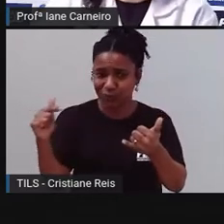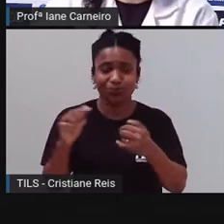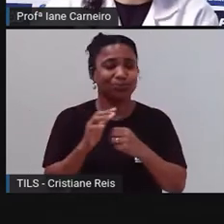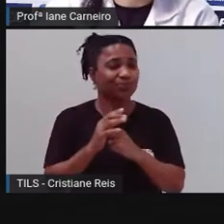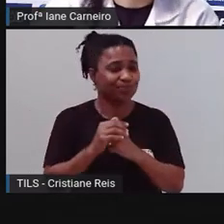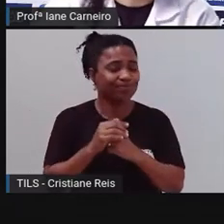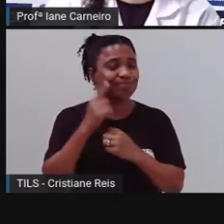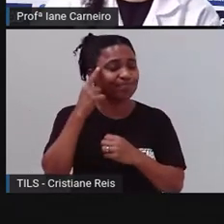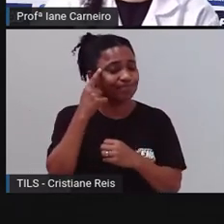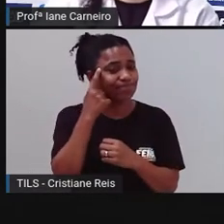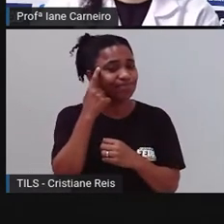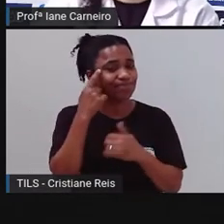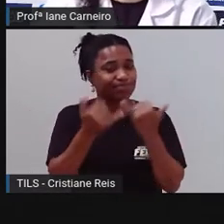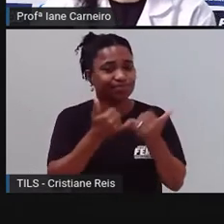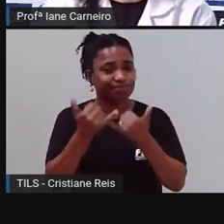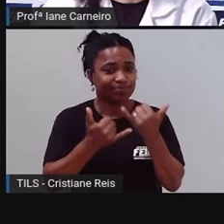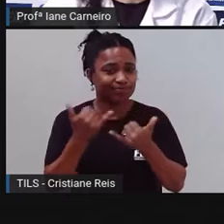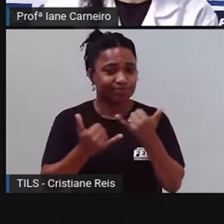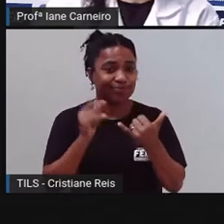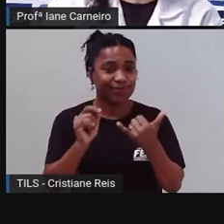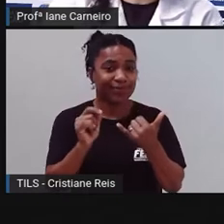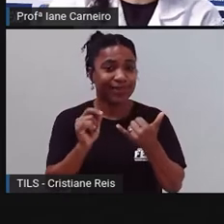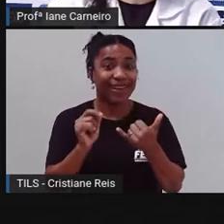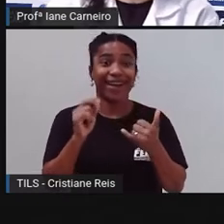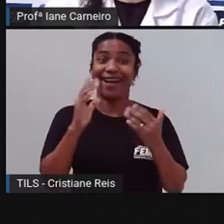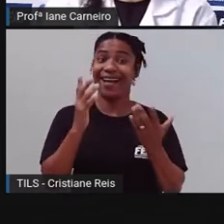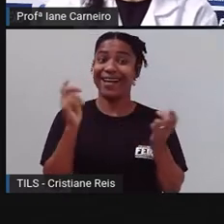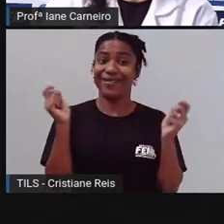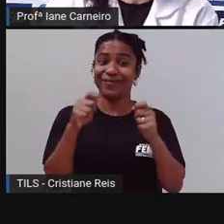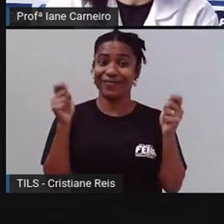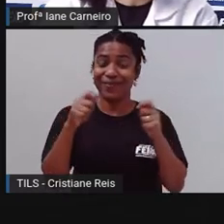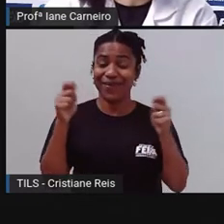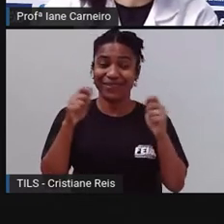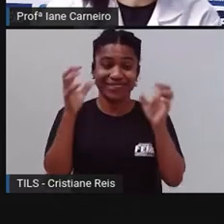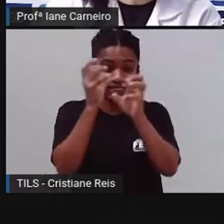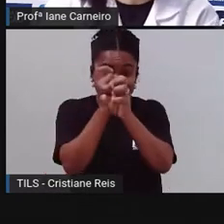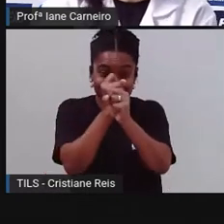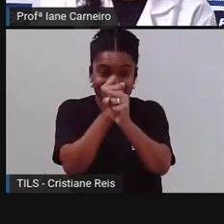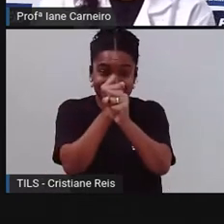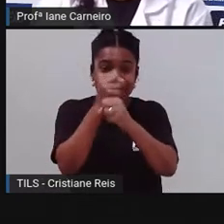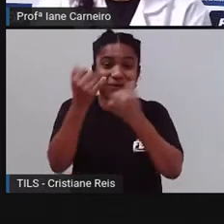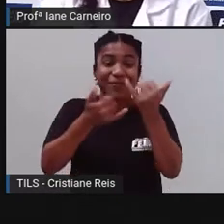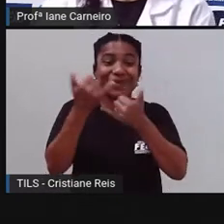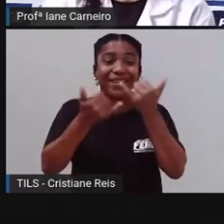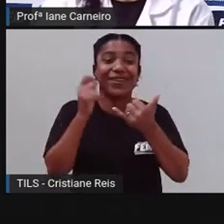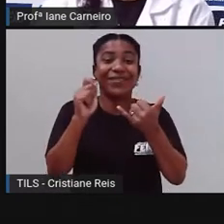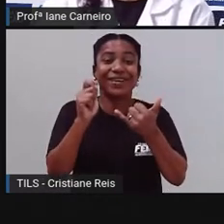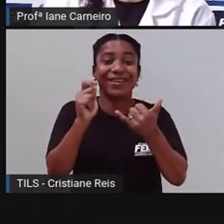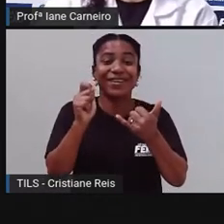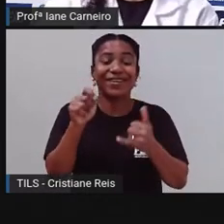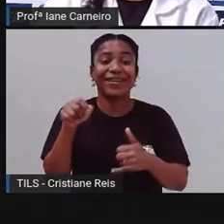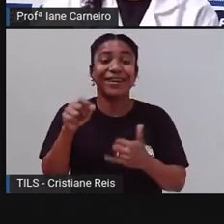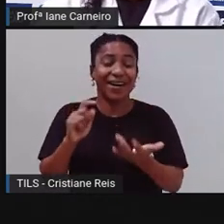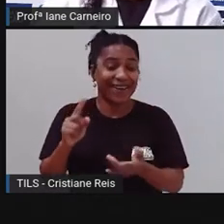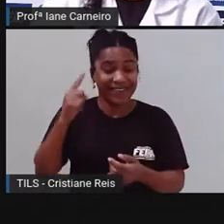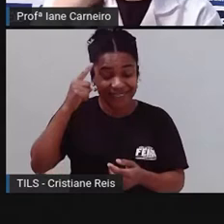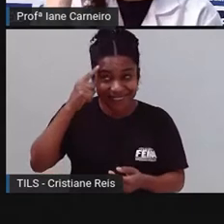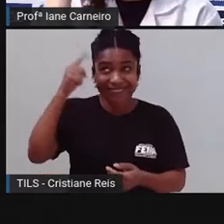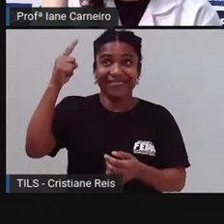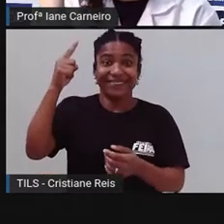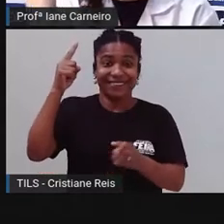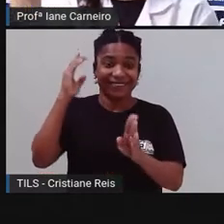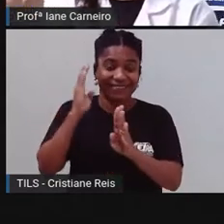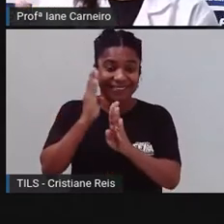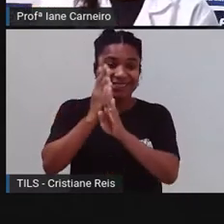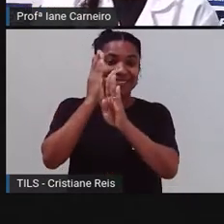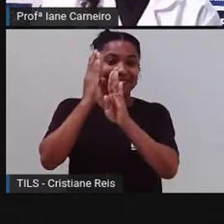tinha celular para brincar. Então a gente ia procurar brincadeiras que pudessem ser feitas no escuro. E uma delas era a adivinha, né? Que a gente usa a